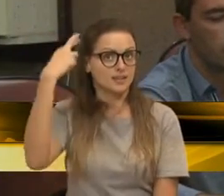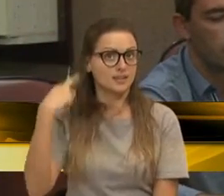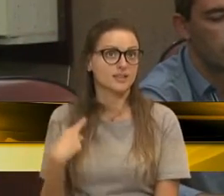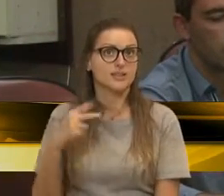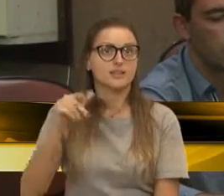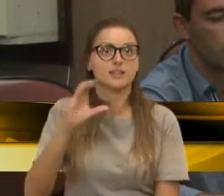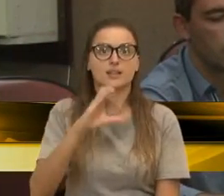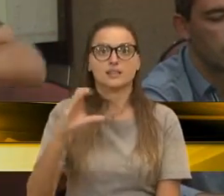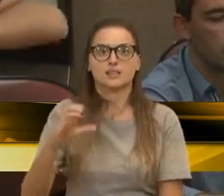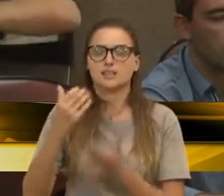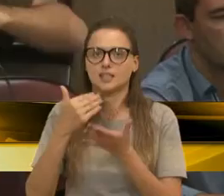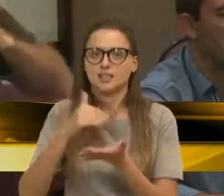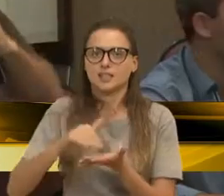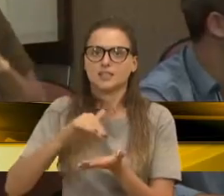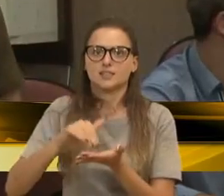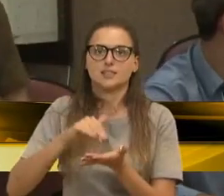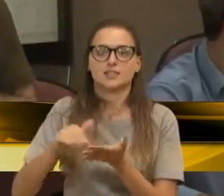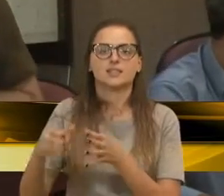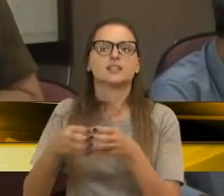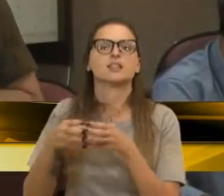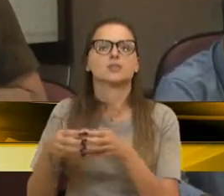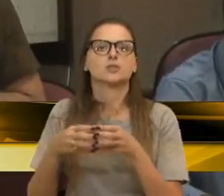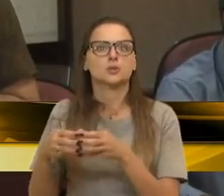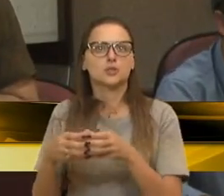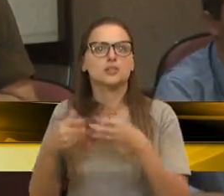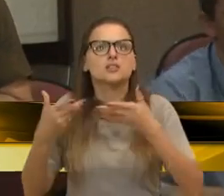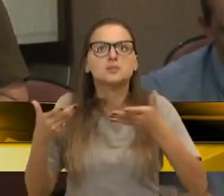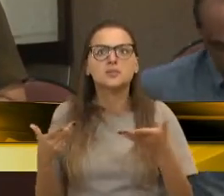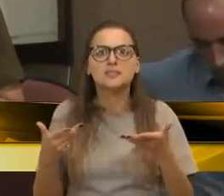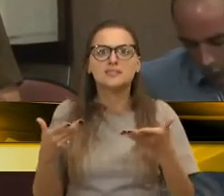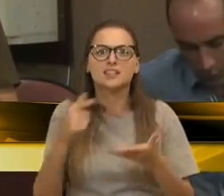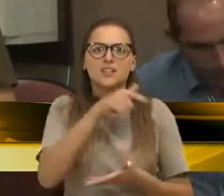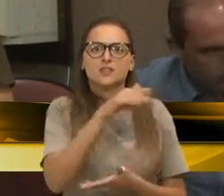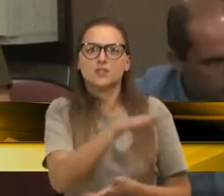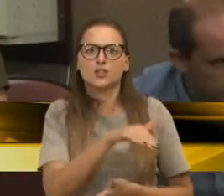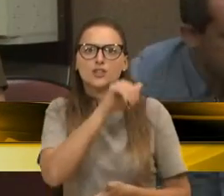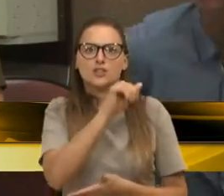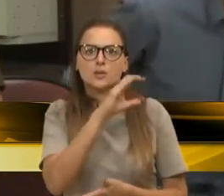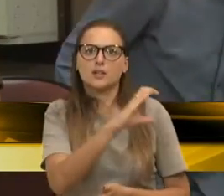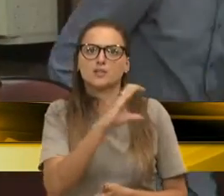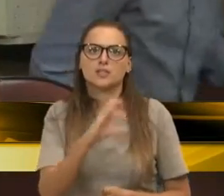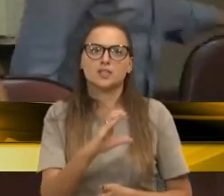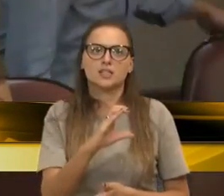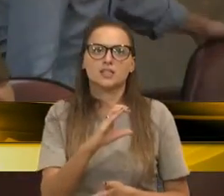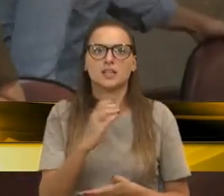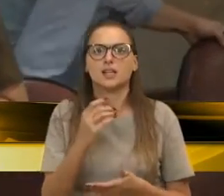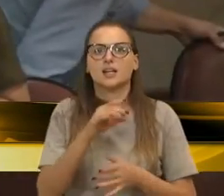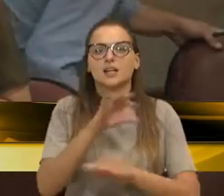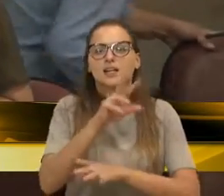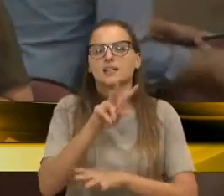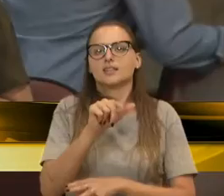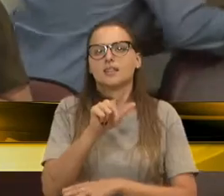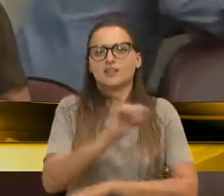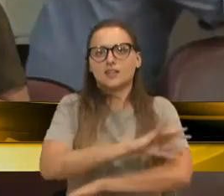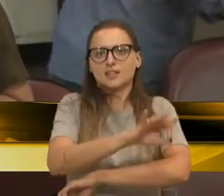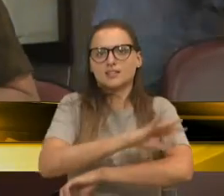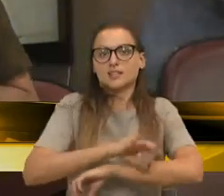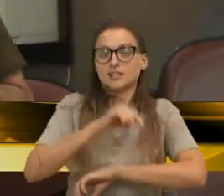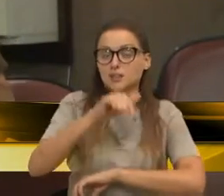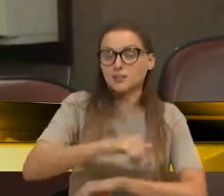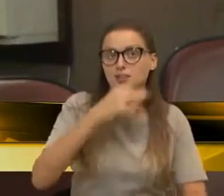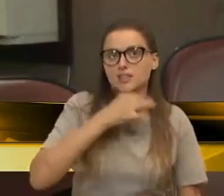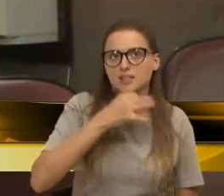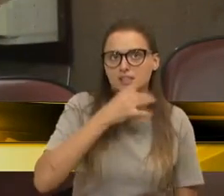que é secretária do turismo, que a gente não vem em lugar nenhum. Ele foi chamado como CC na vaga de arquiteto no município de Caxias do Sul.